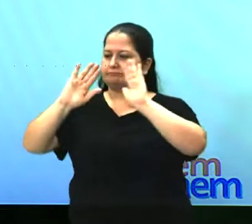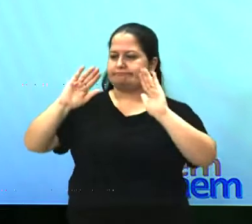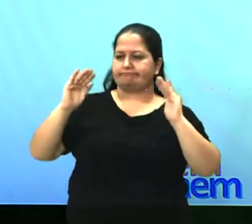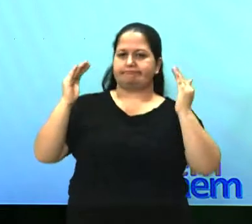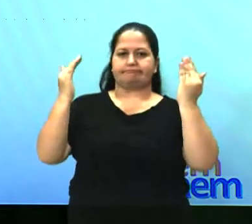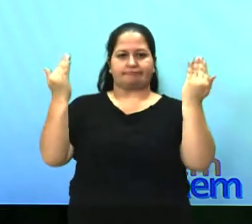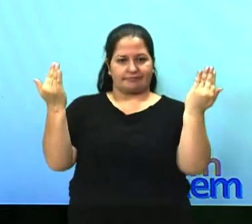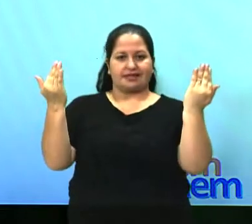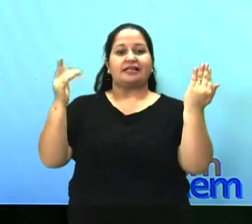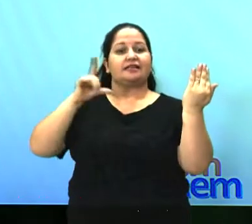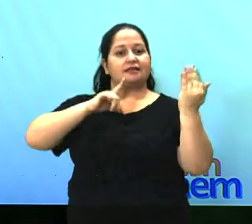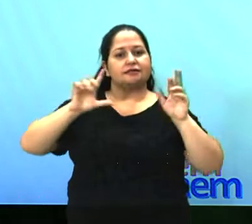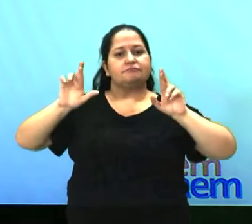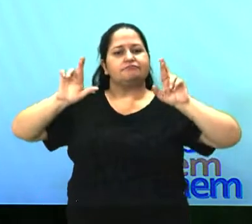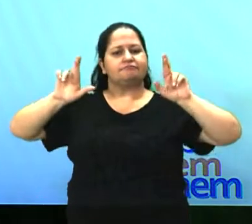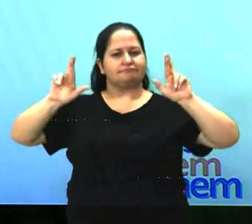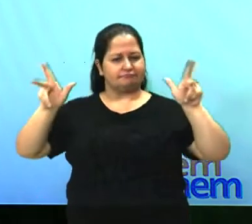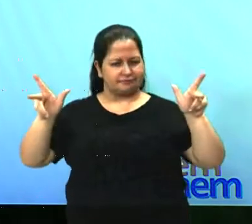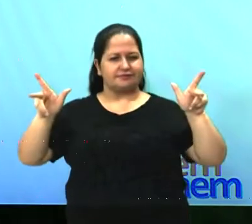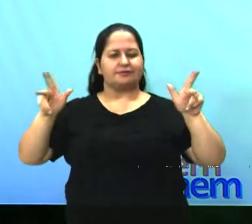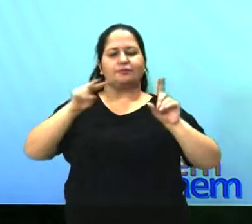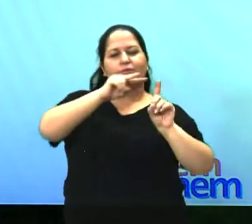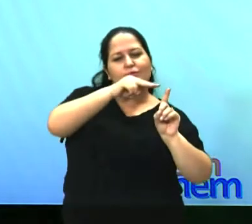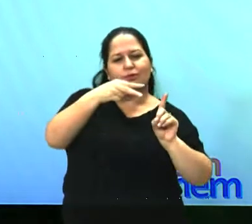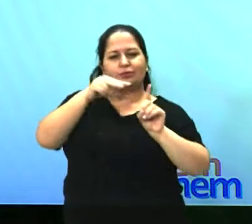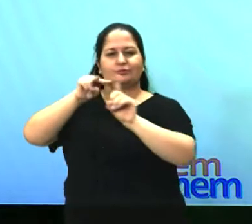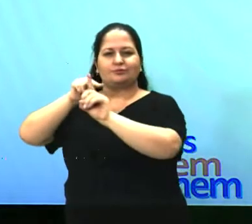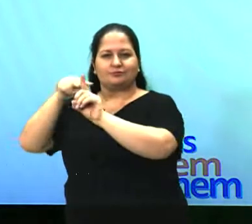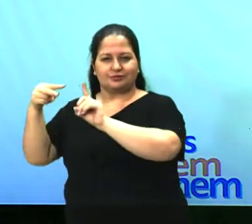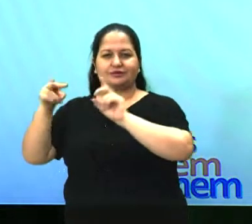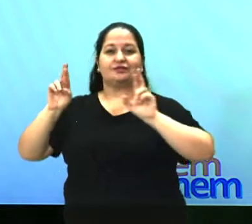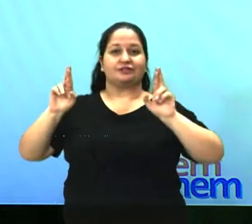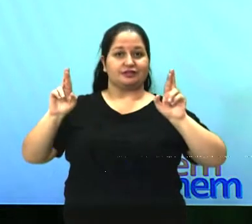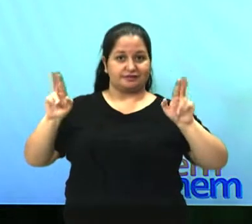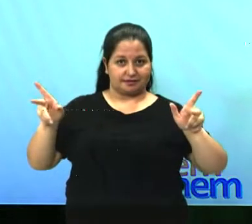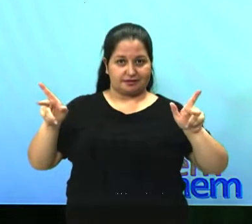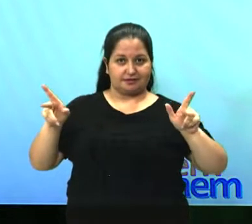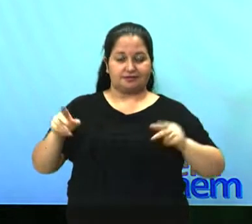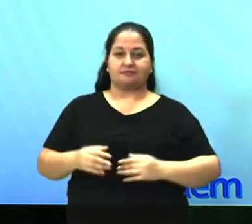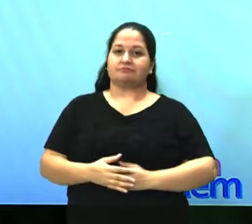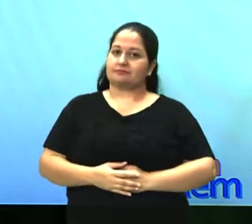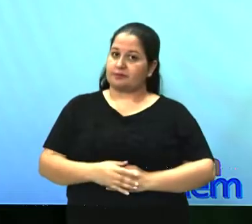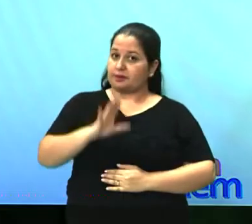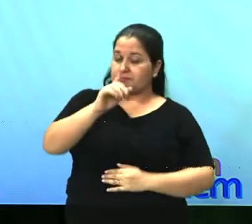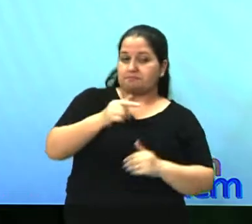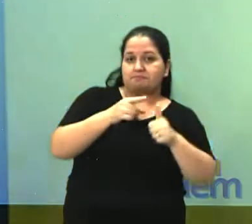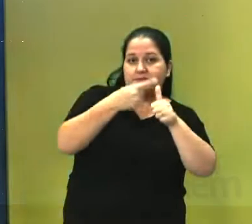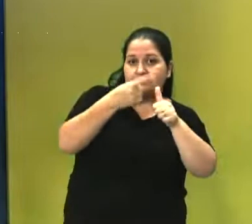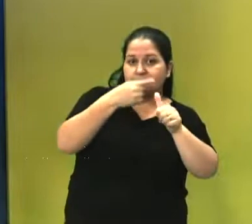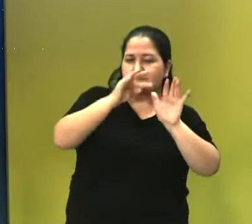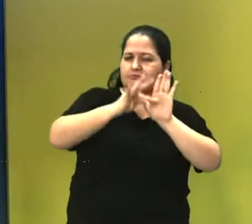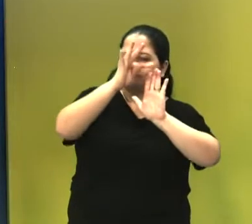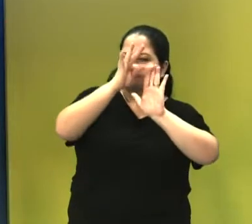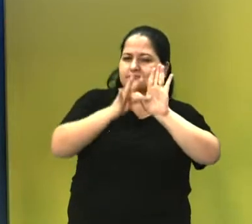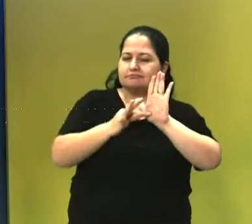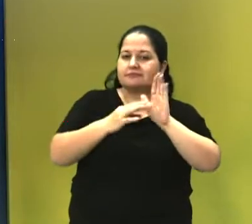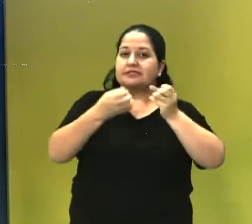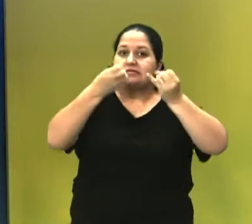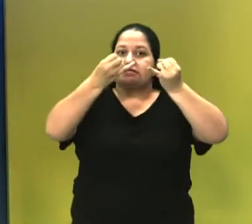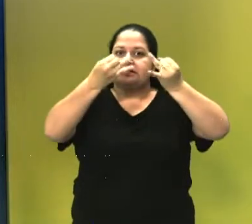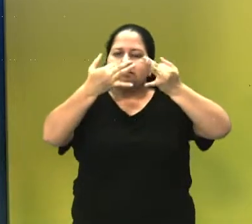apresentarem pontos de vistas diferentes. Por quê? O primeiro texto tratou da